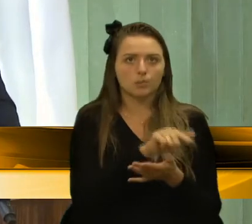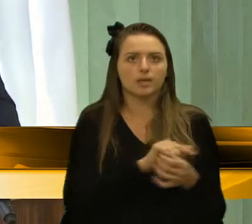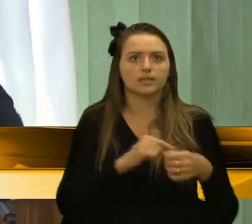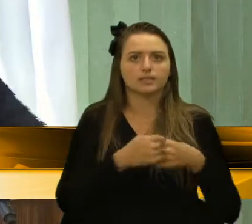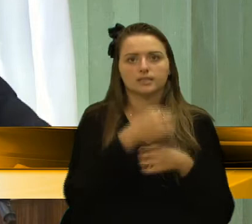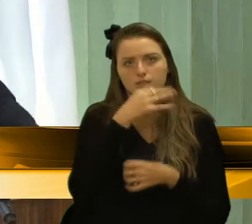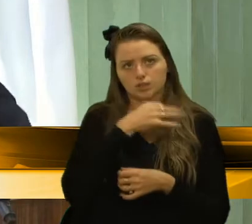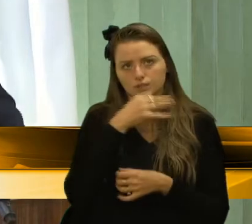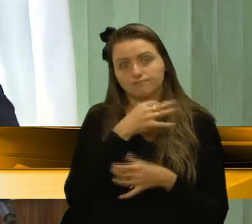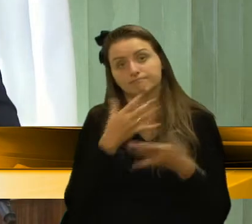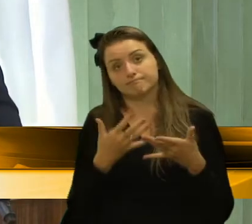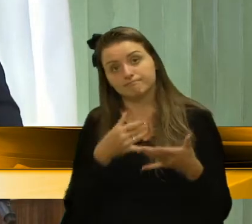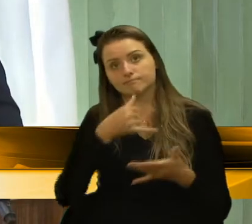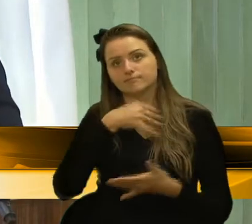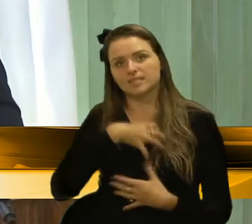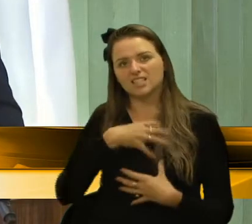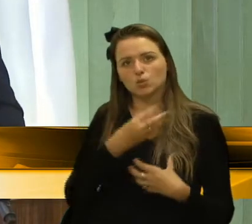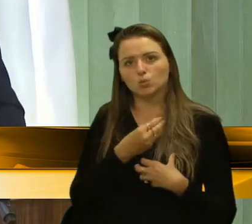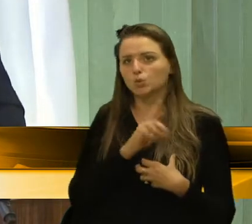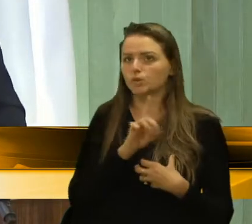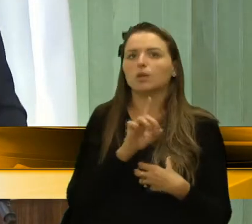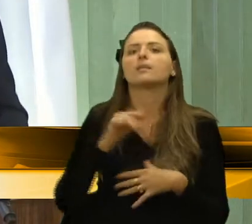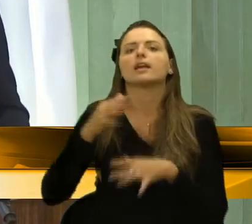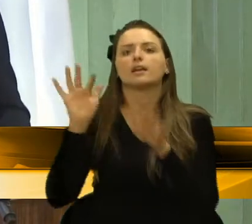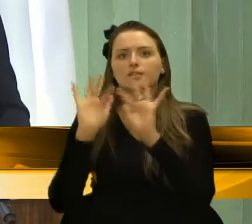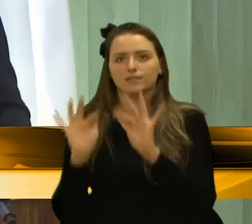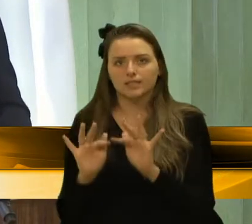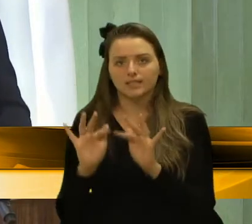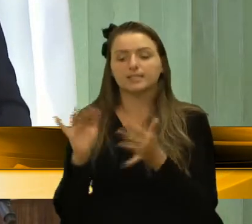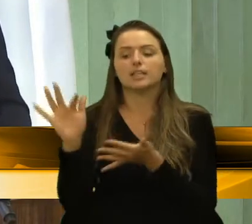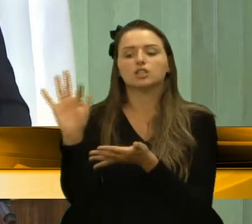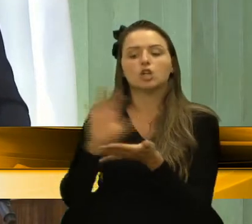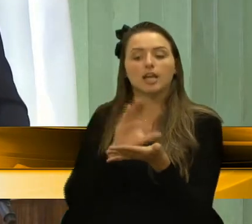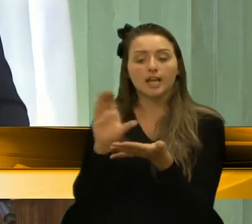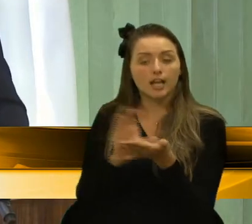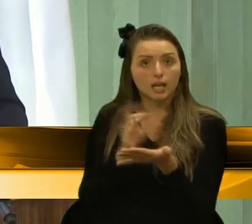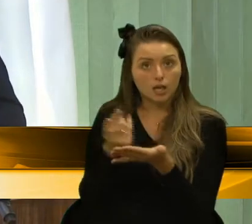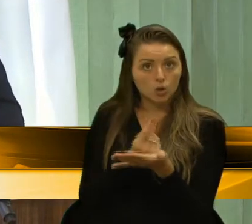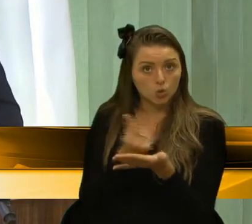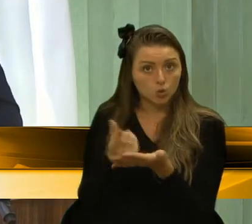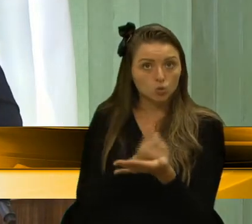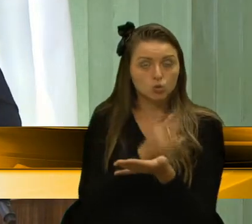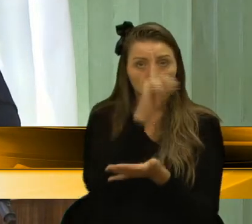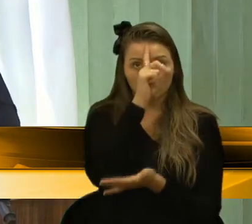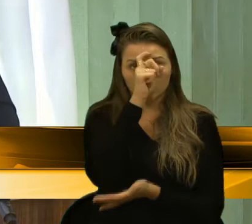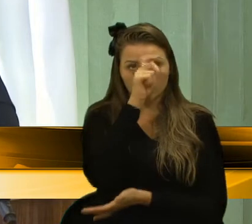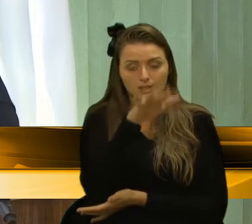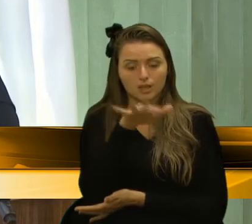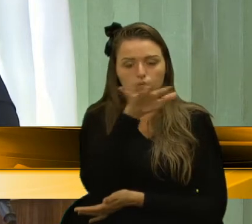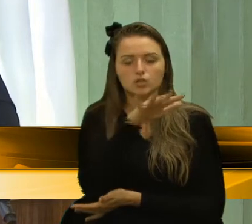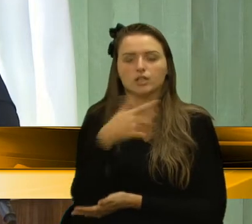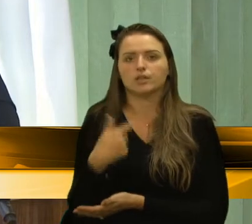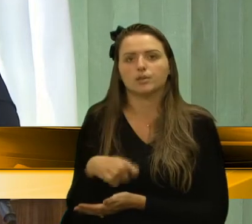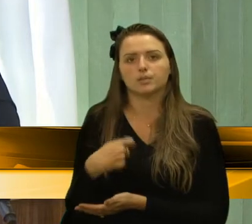infelizmente não, felizmente, recursos que o Hospital Geral tanto precisa.